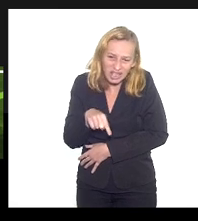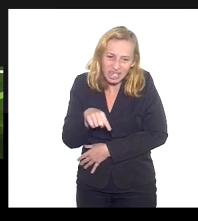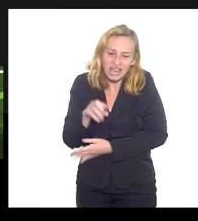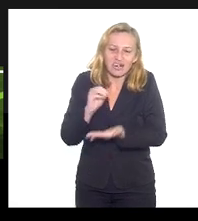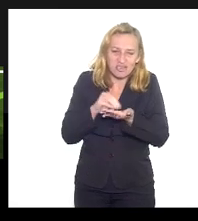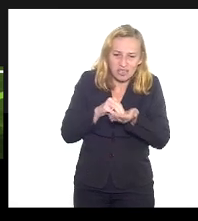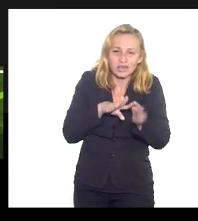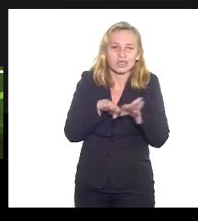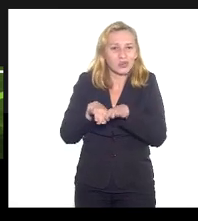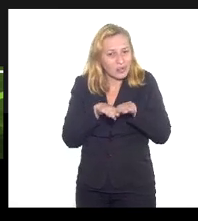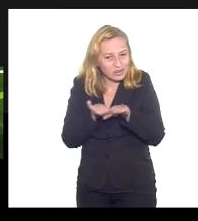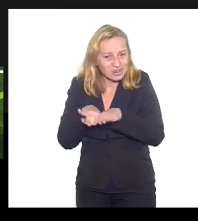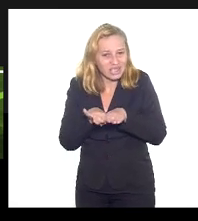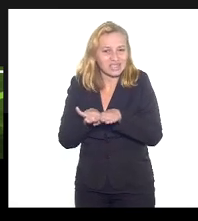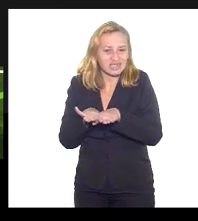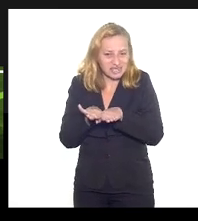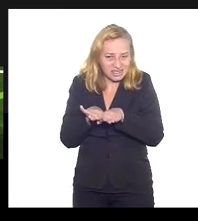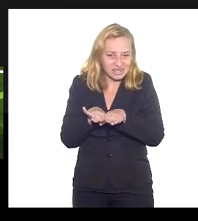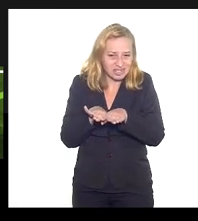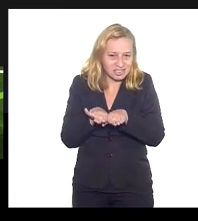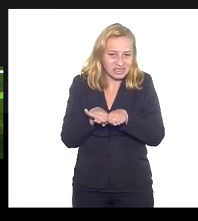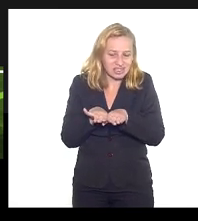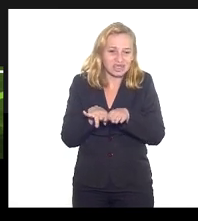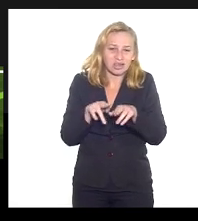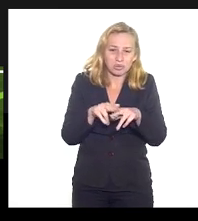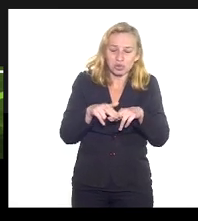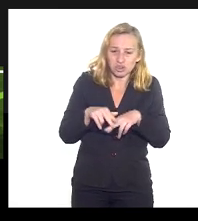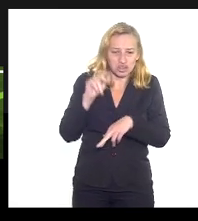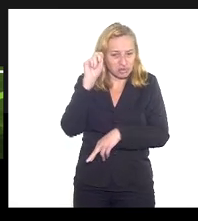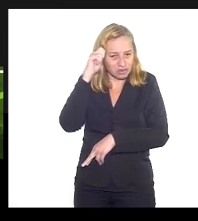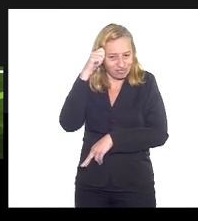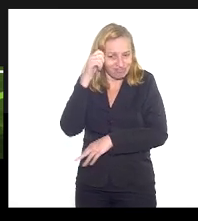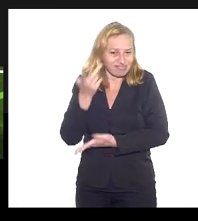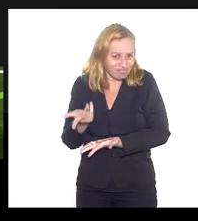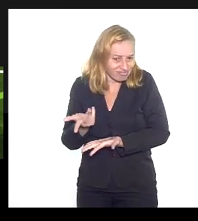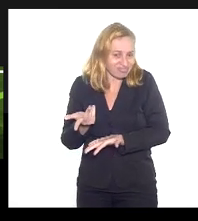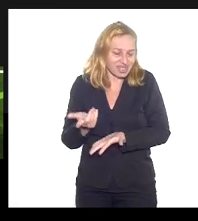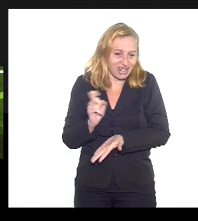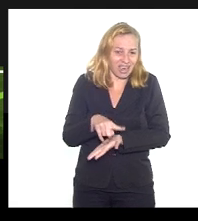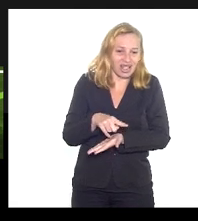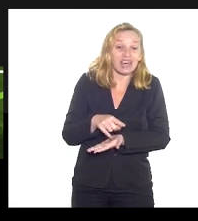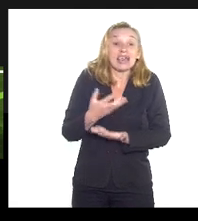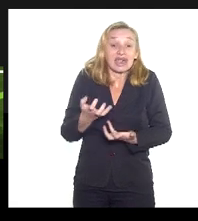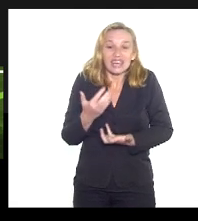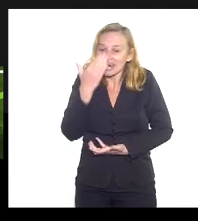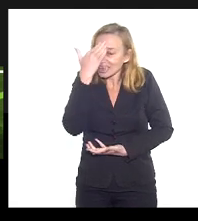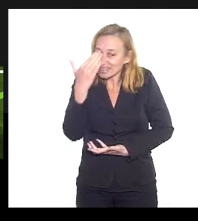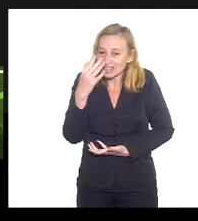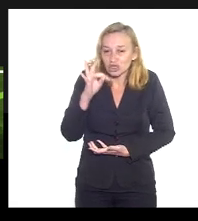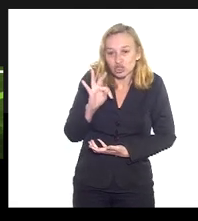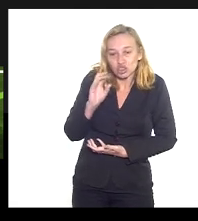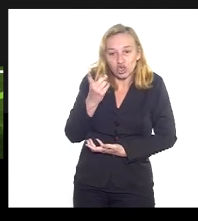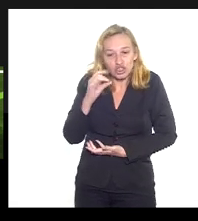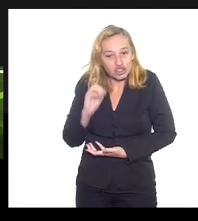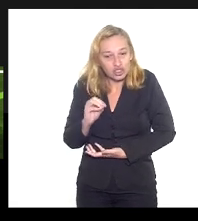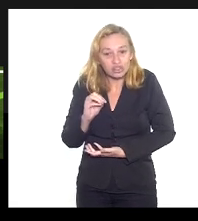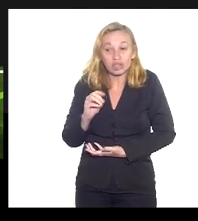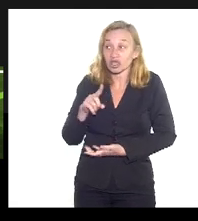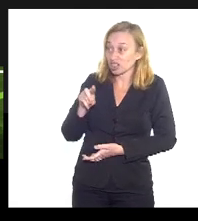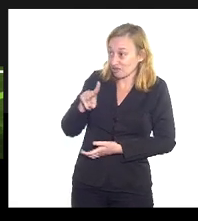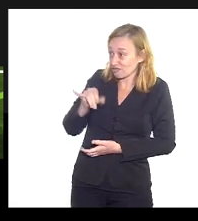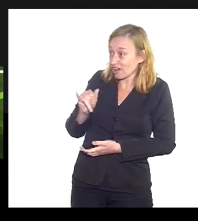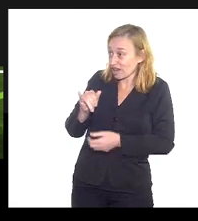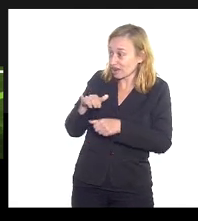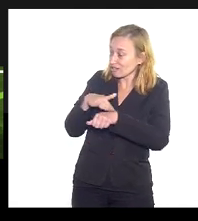desigualdade proveniente razão da raça e da etnia quero agradecer o Totinho dizendo que a gente vai